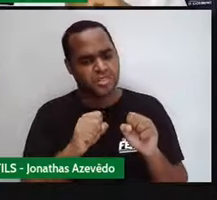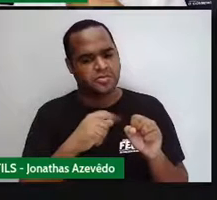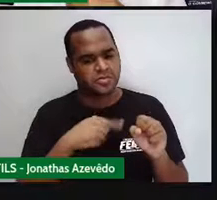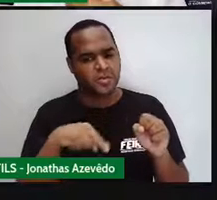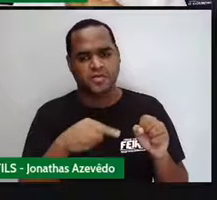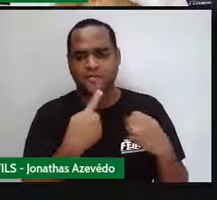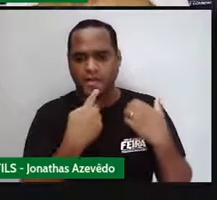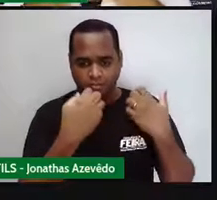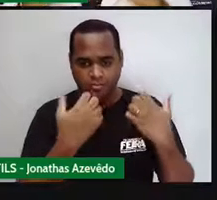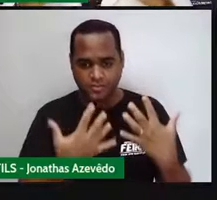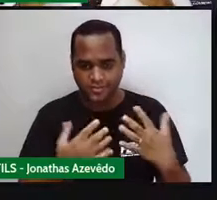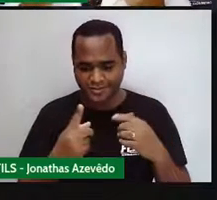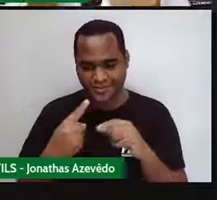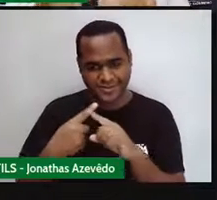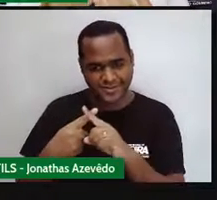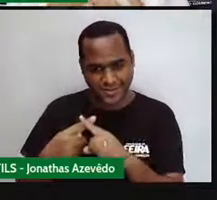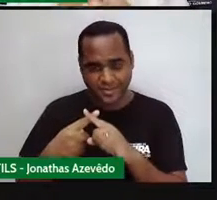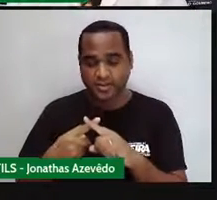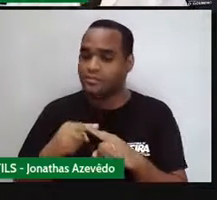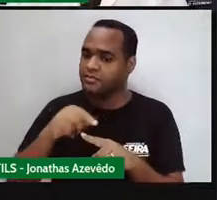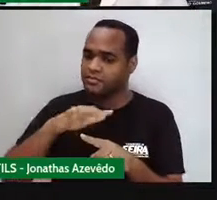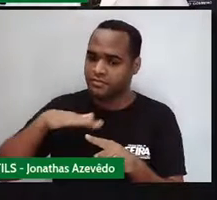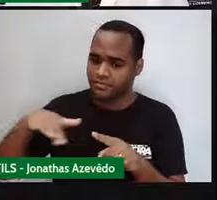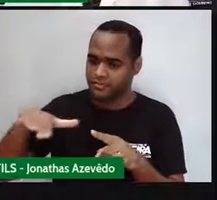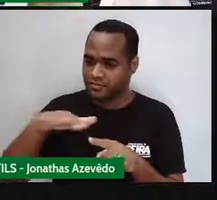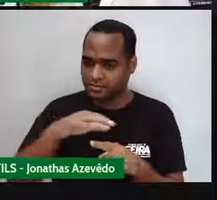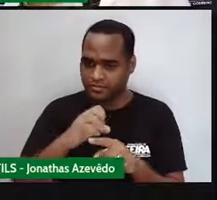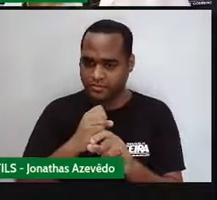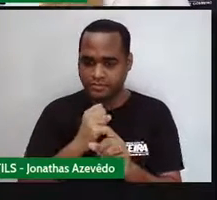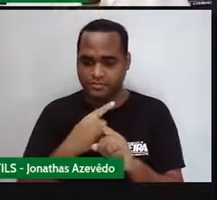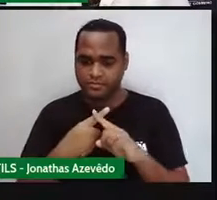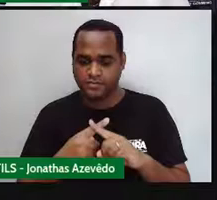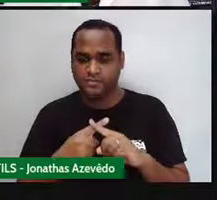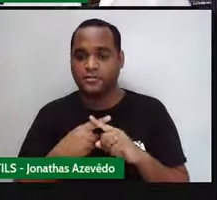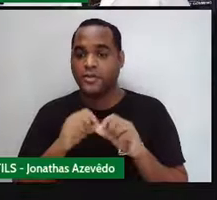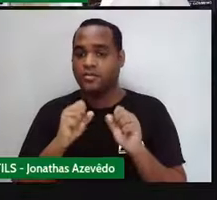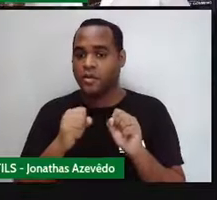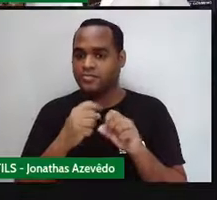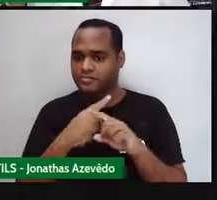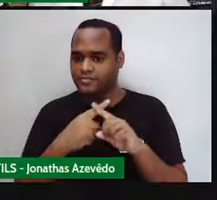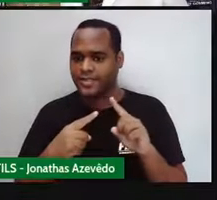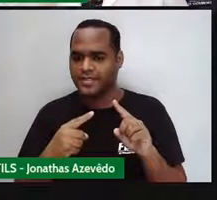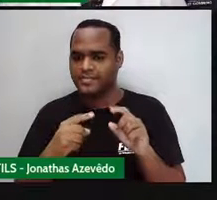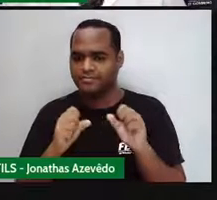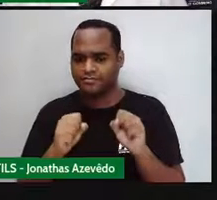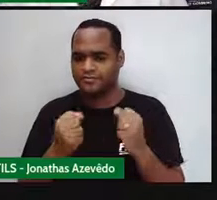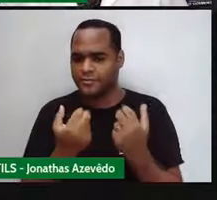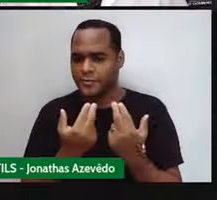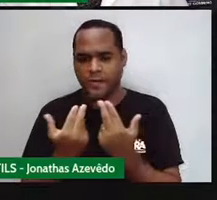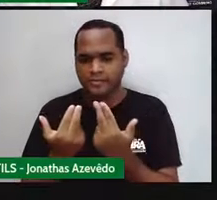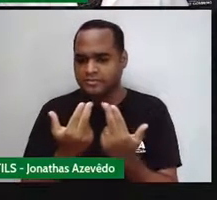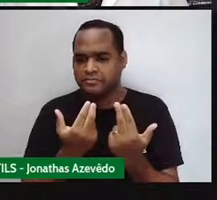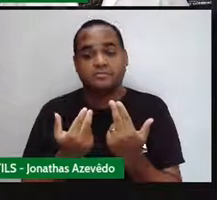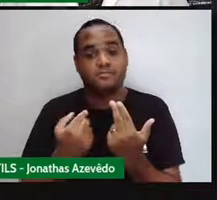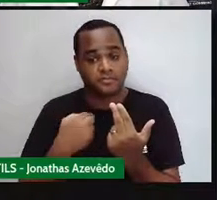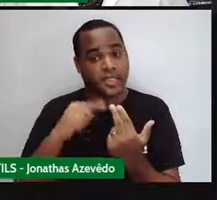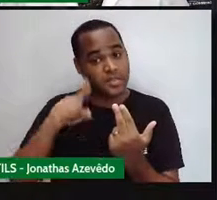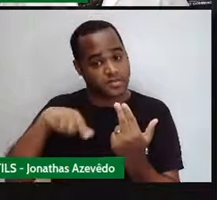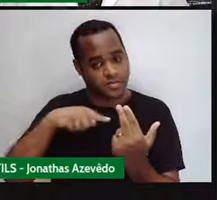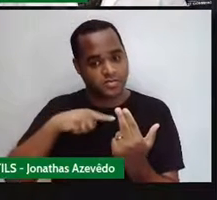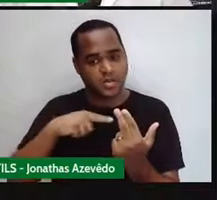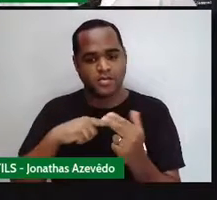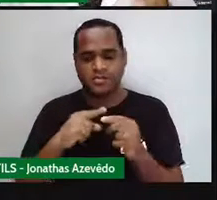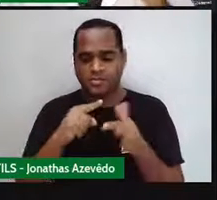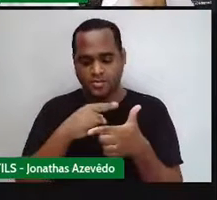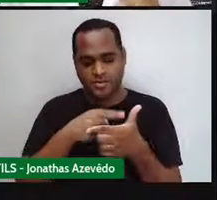falando de produto. E essa multiplicação vai ser a metade, vai ser dividida por dois. Beleza?